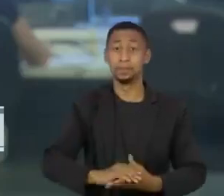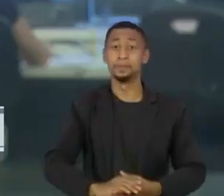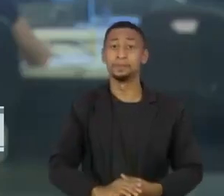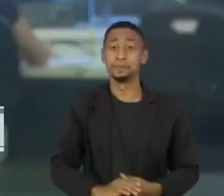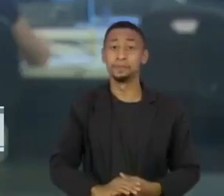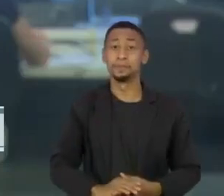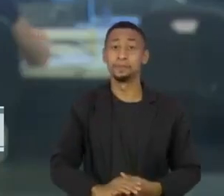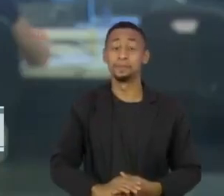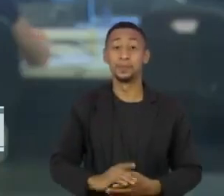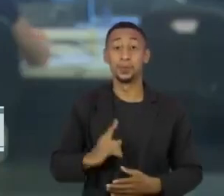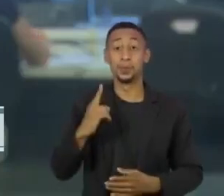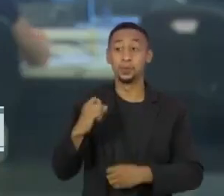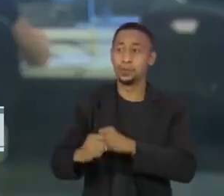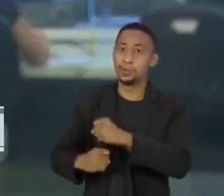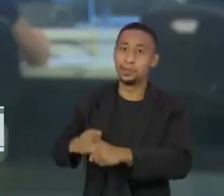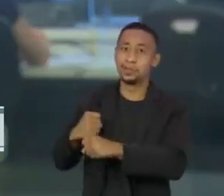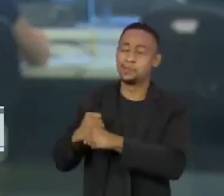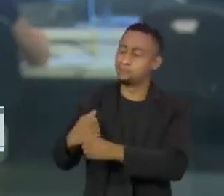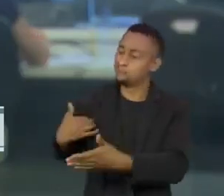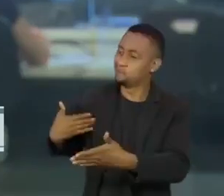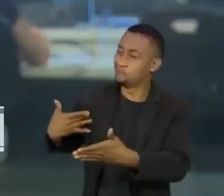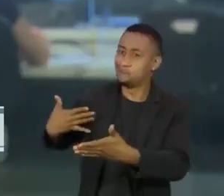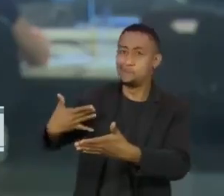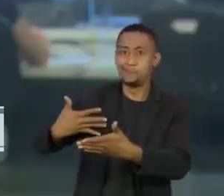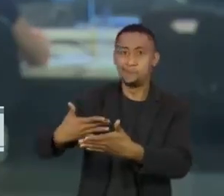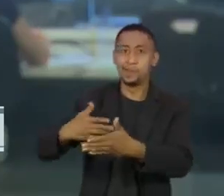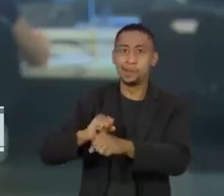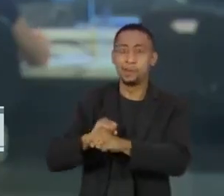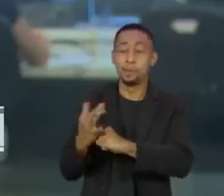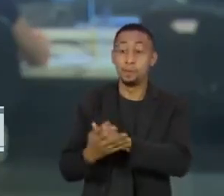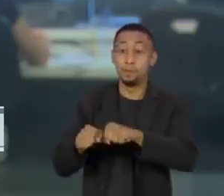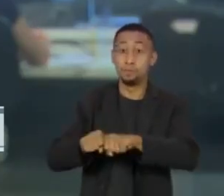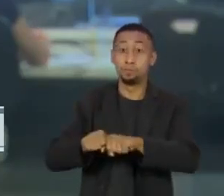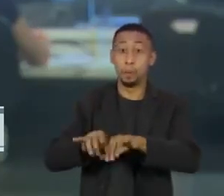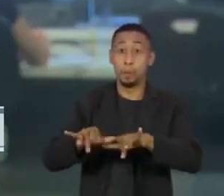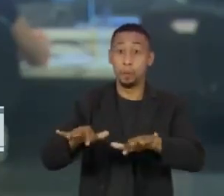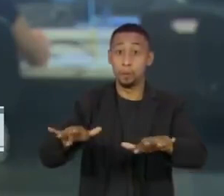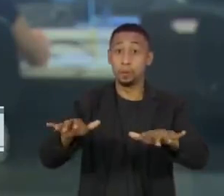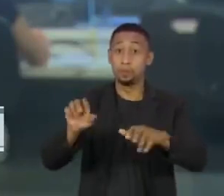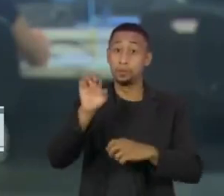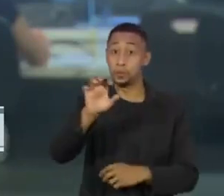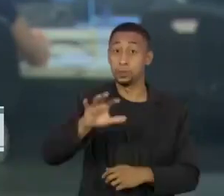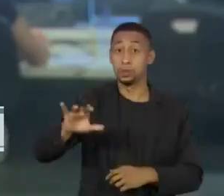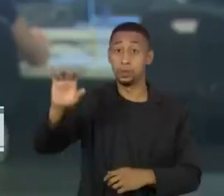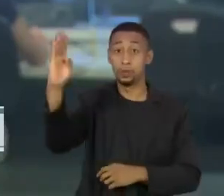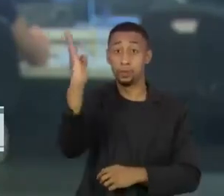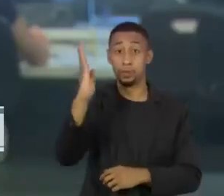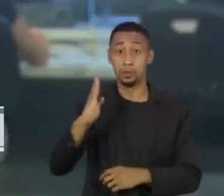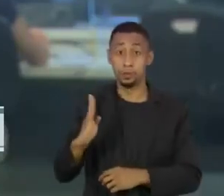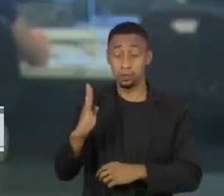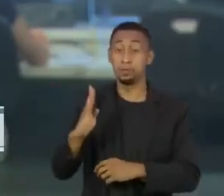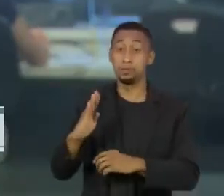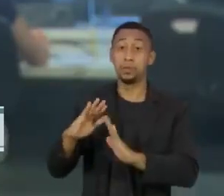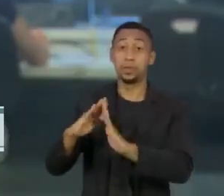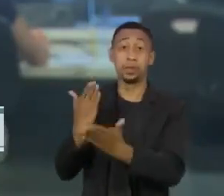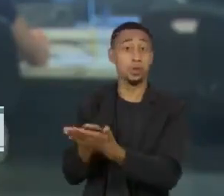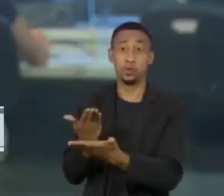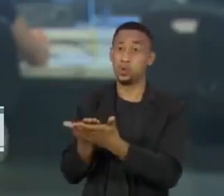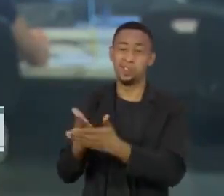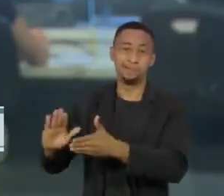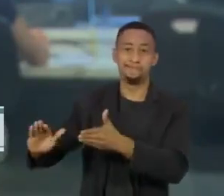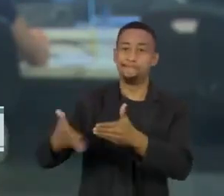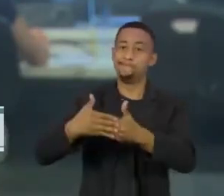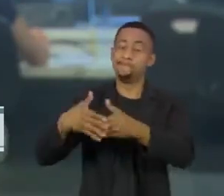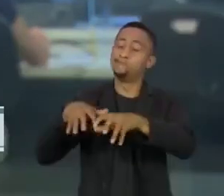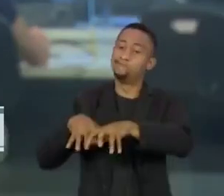Mais de um ano depois do início da pandemia, a maioria dos estados brasileiros mantém apenas o ensino remoto. O